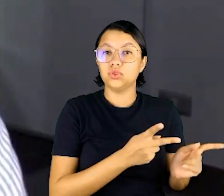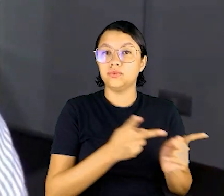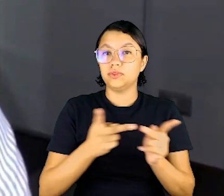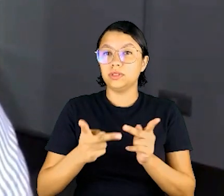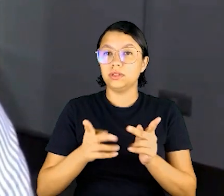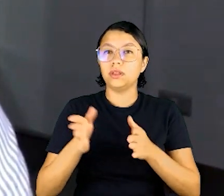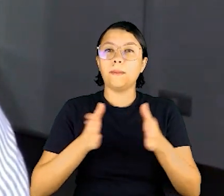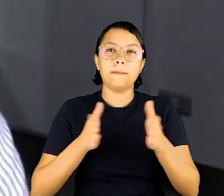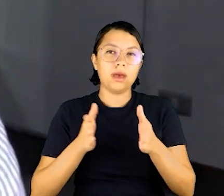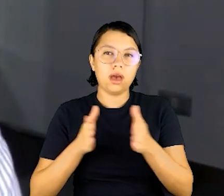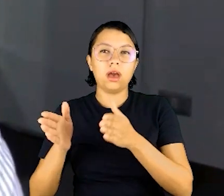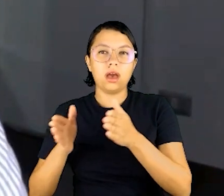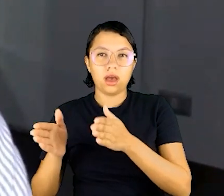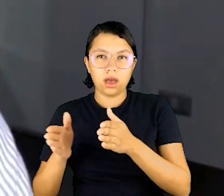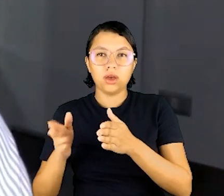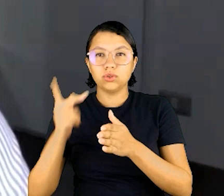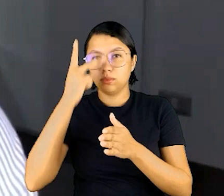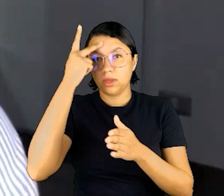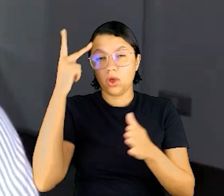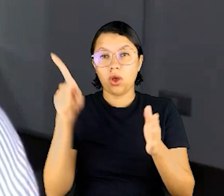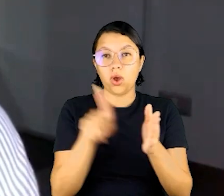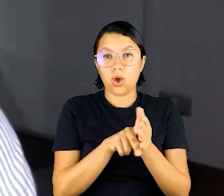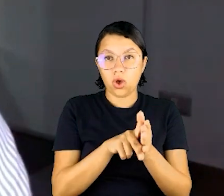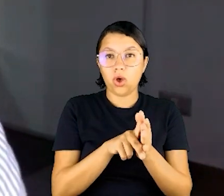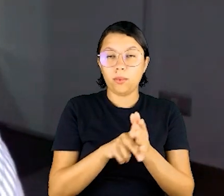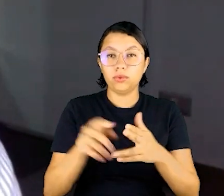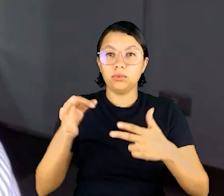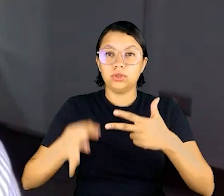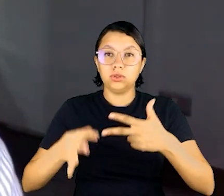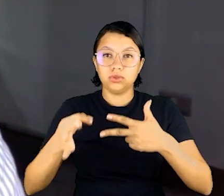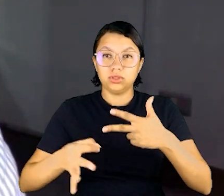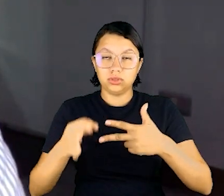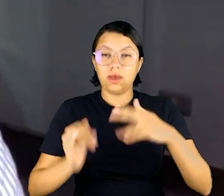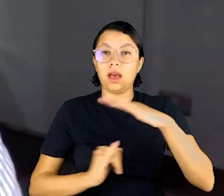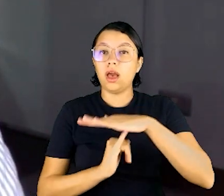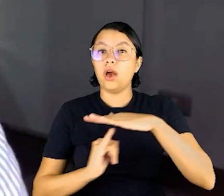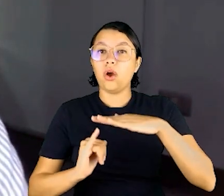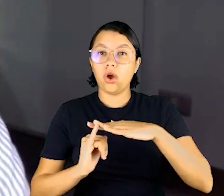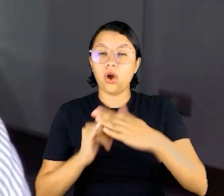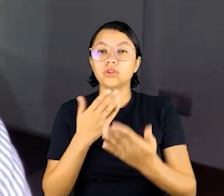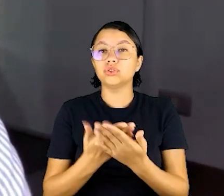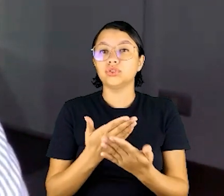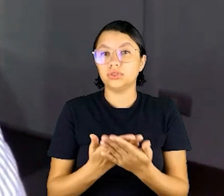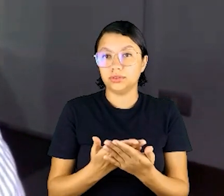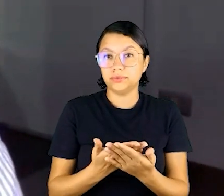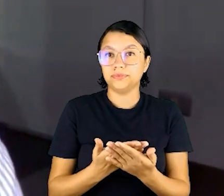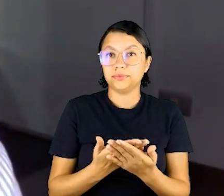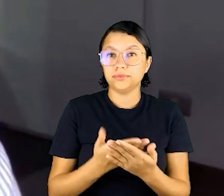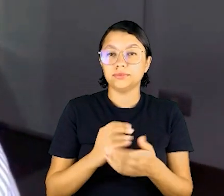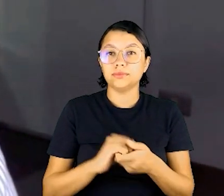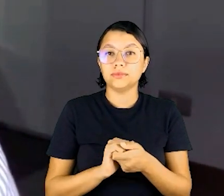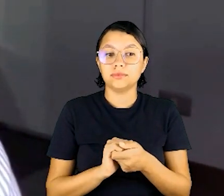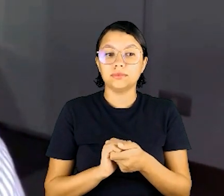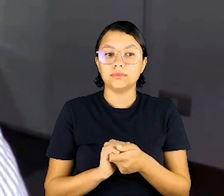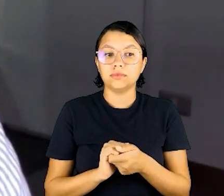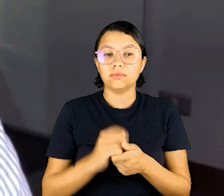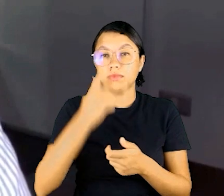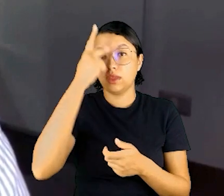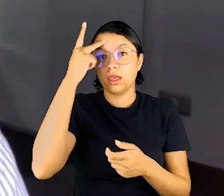visitas periódicas de membros do Poder Judiciário a instituições públicas de ensino.